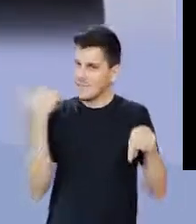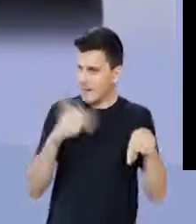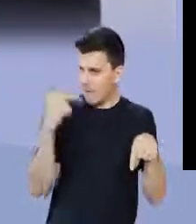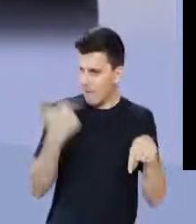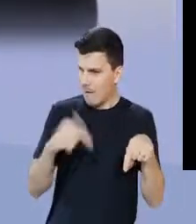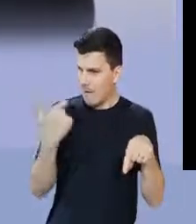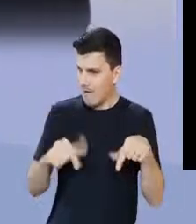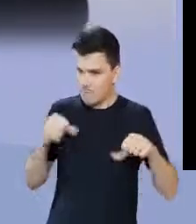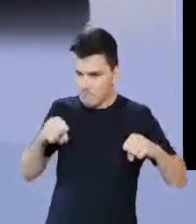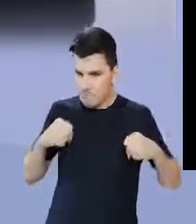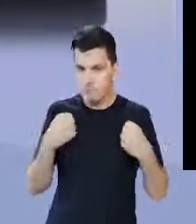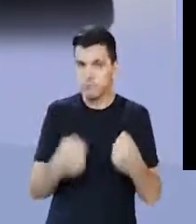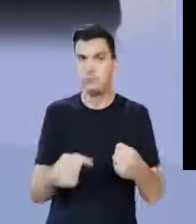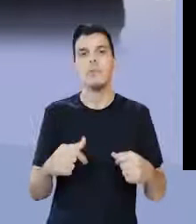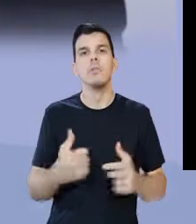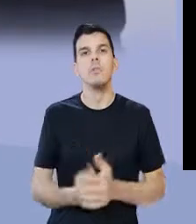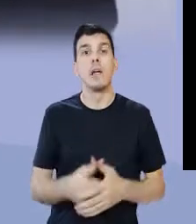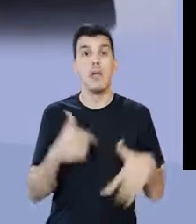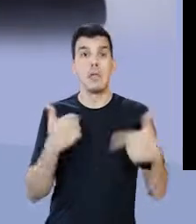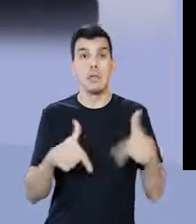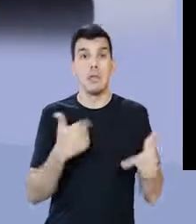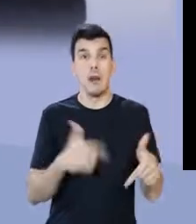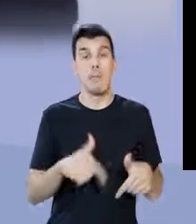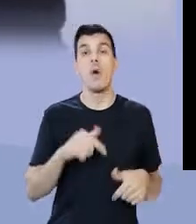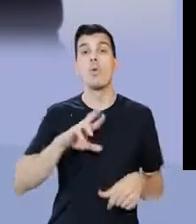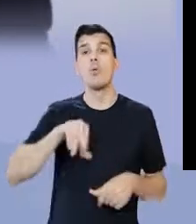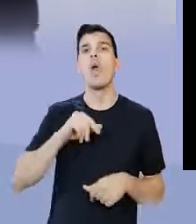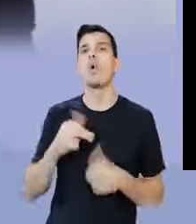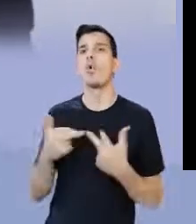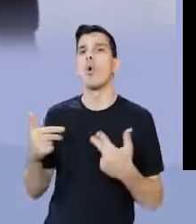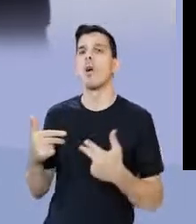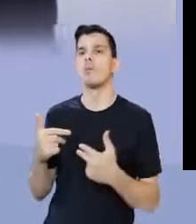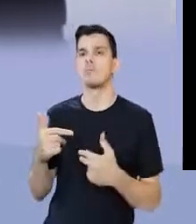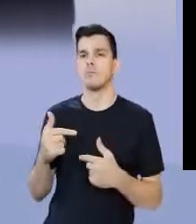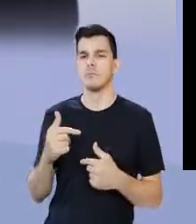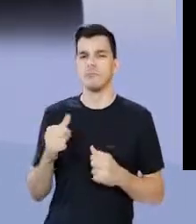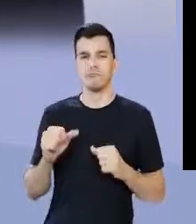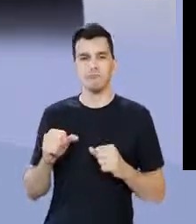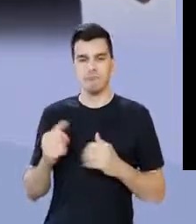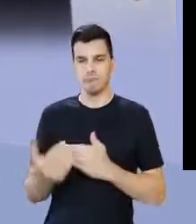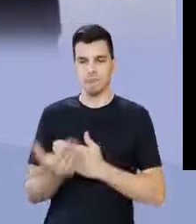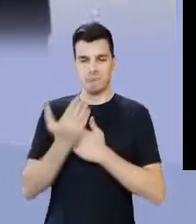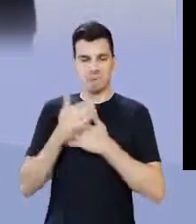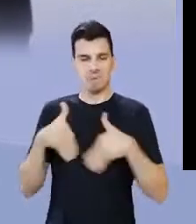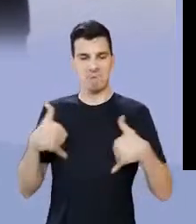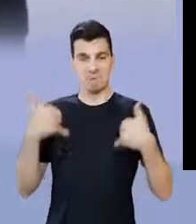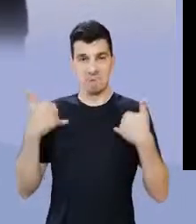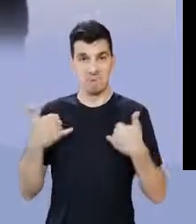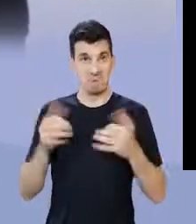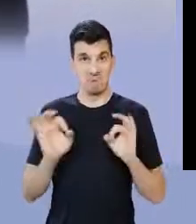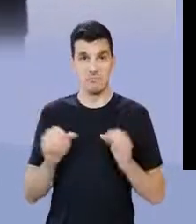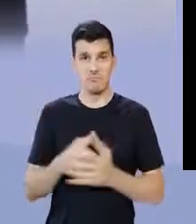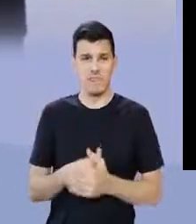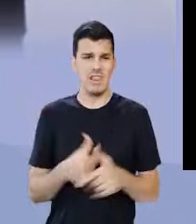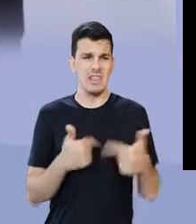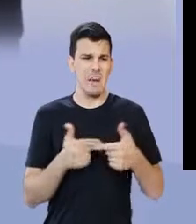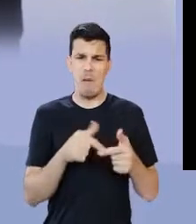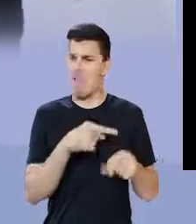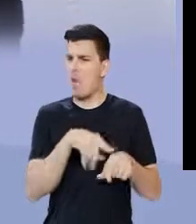trabalhavam. Roma tinha a seguinte ideia, que trabalho não é coisa dignificante. Não, trabalho não presta.